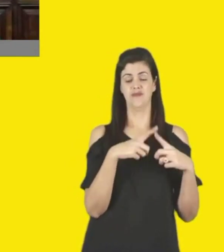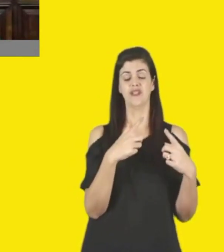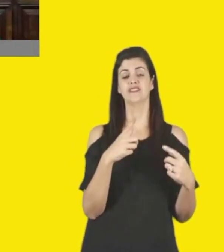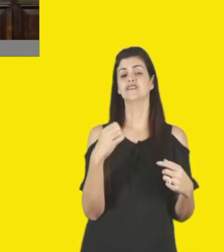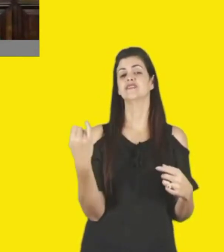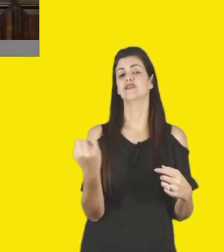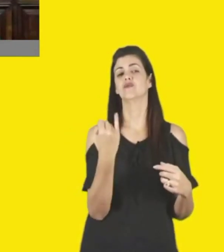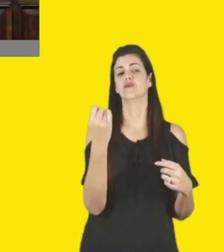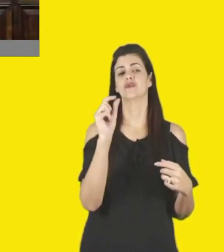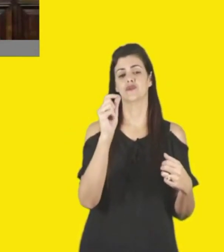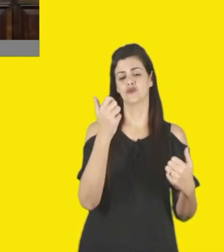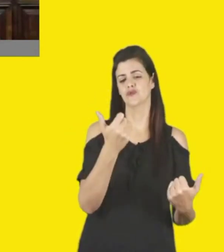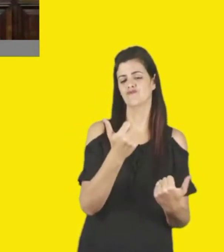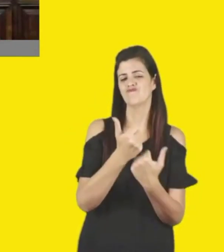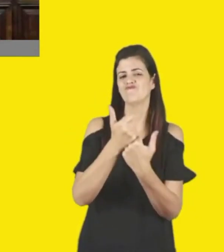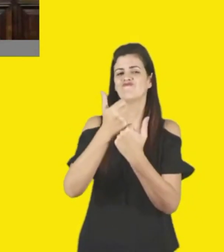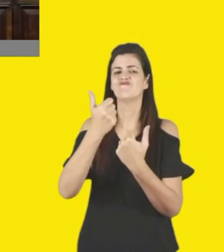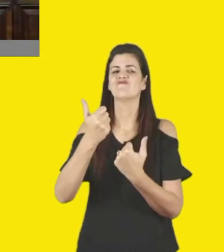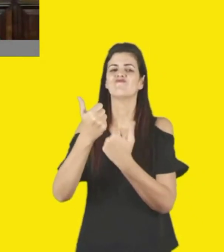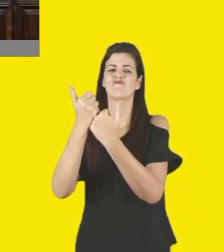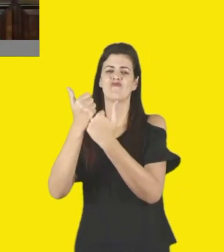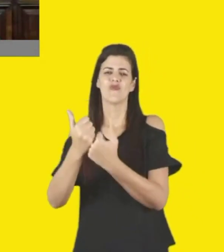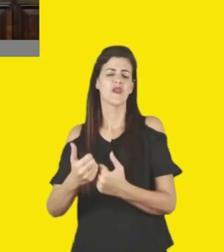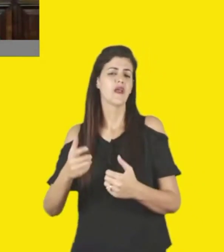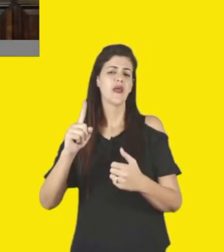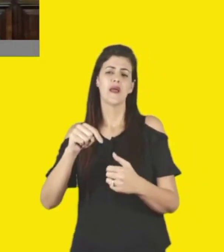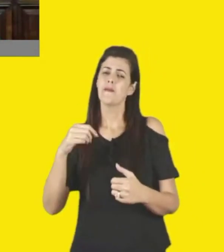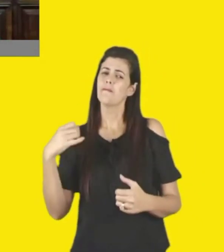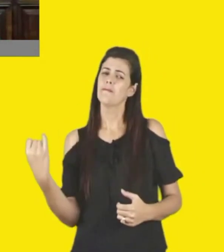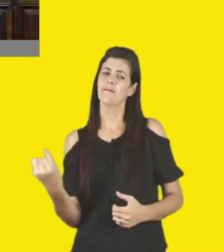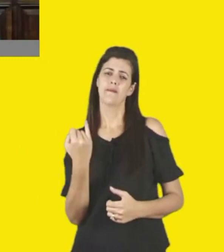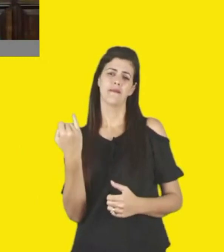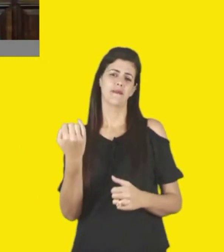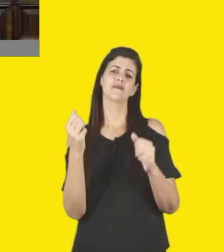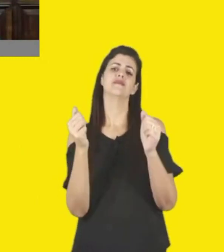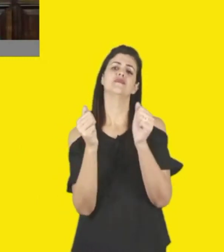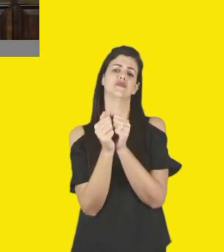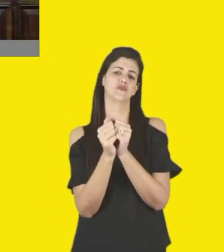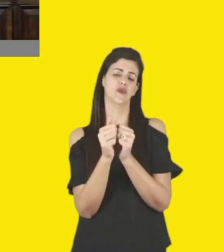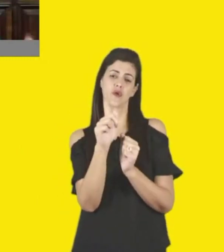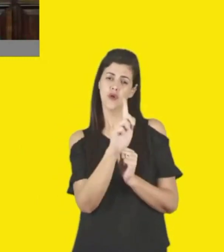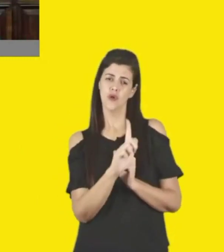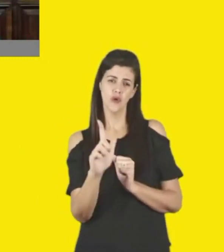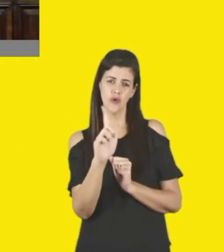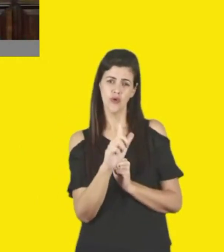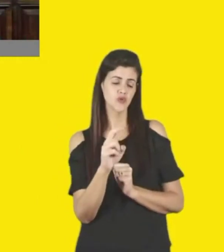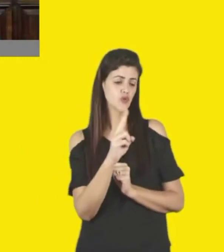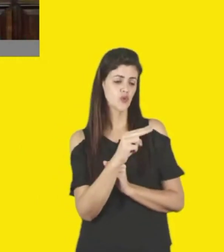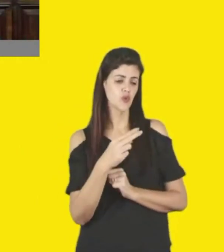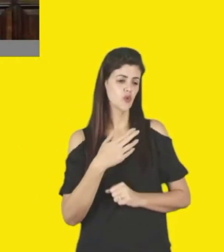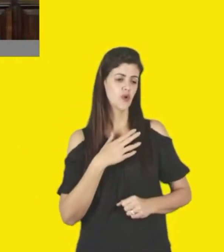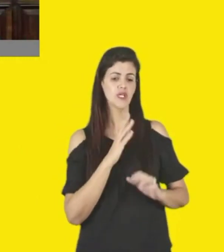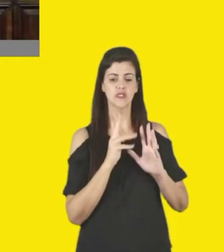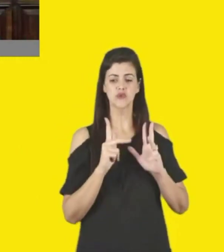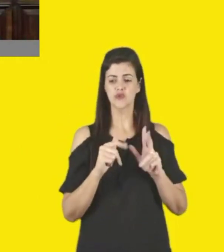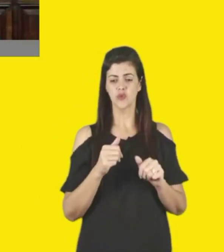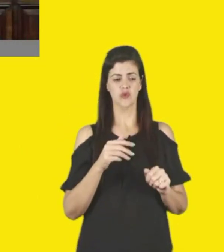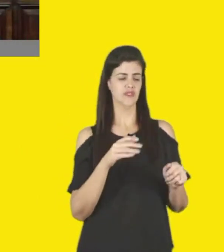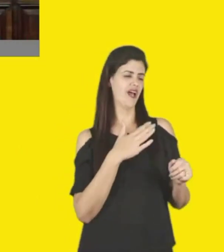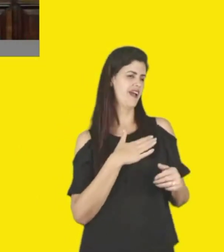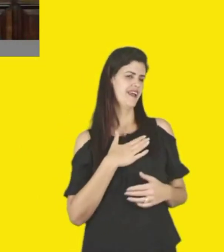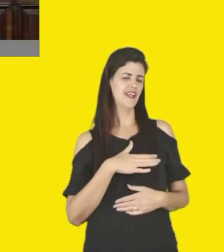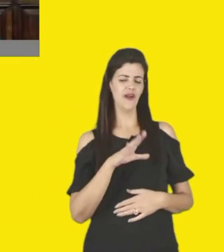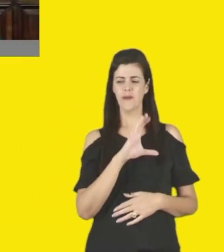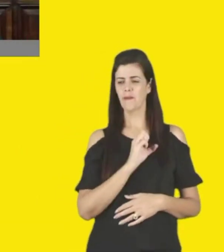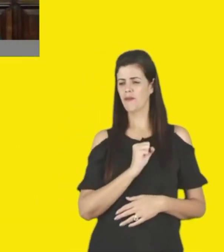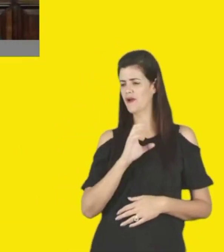discussão, são fundamentais para nós, porque, obviamente, a gente nunca vai agradar a todos, né, a gente sempre também não